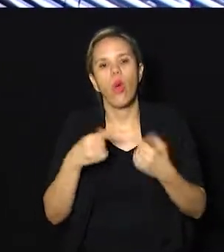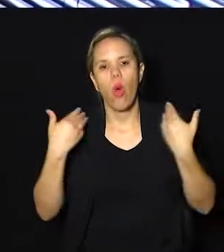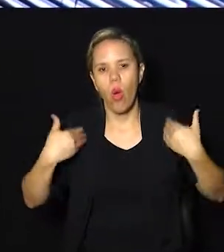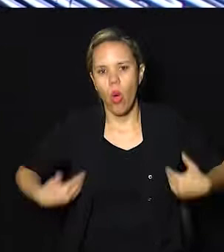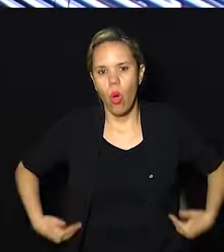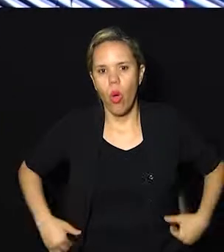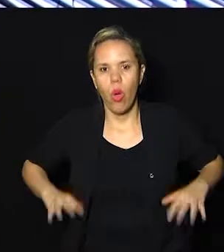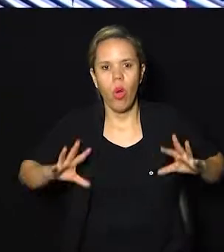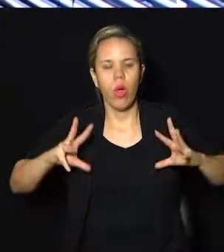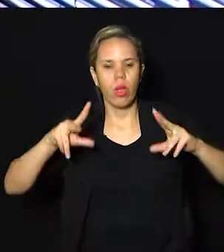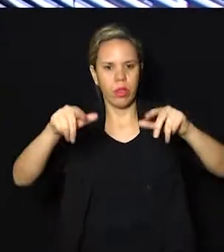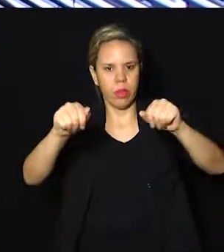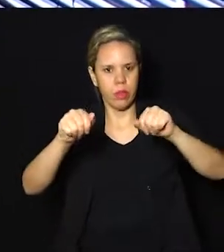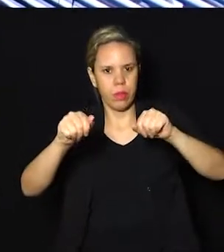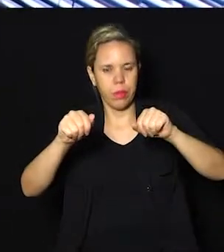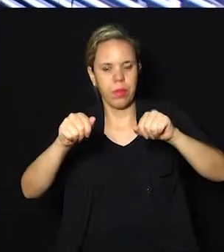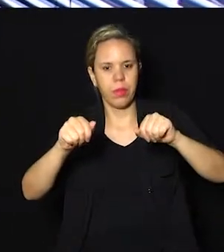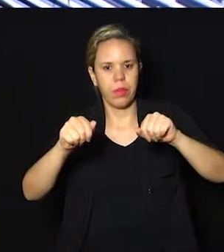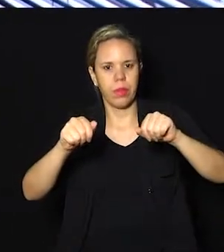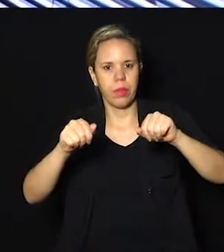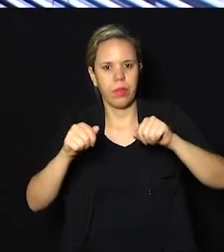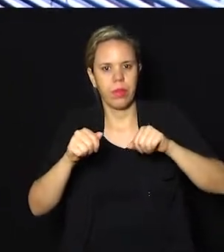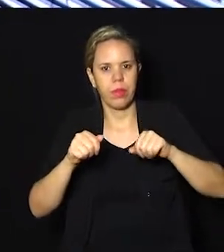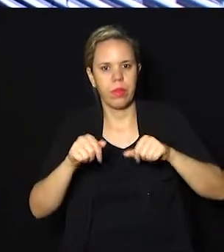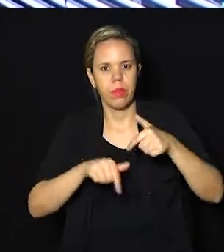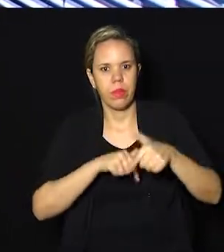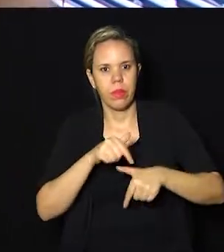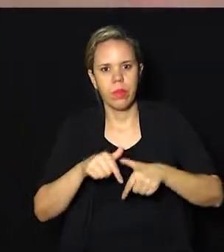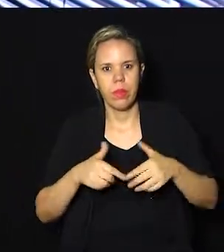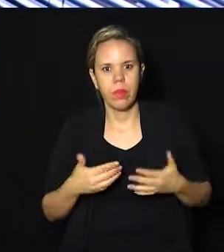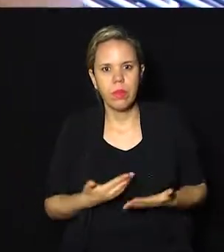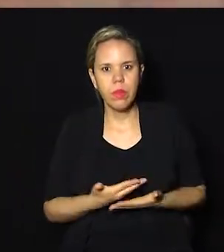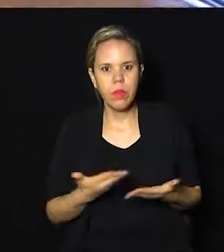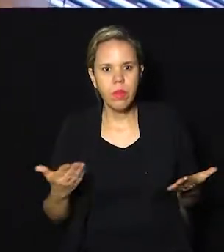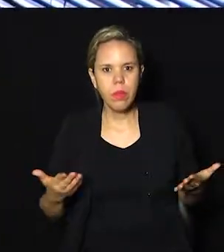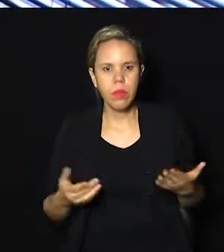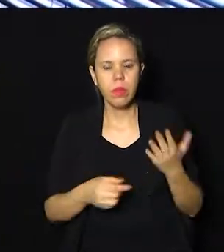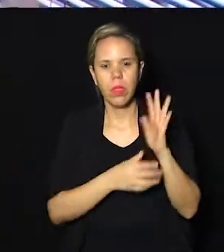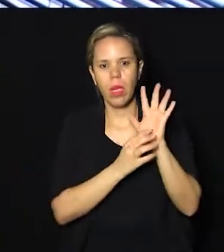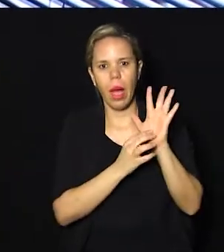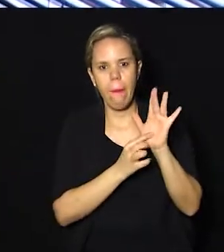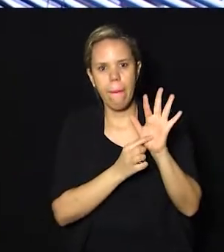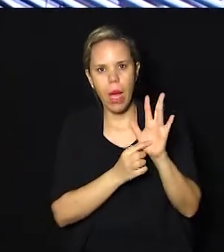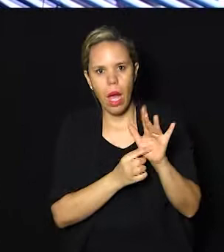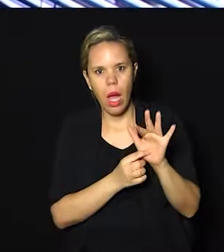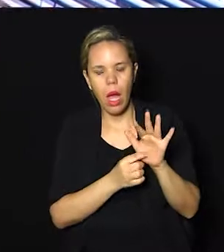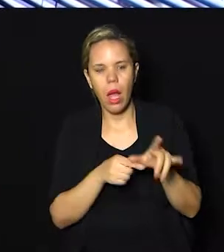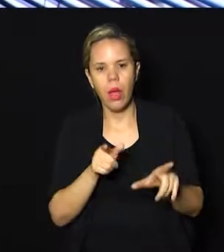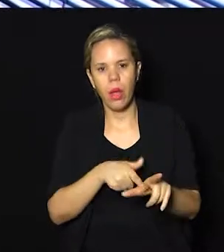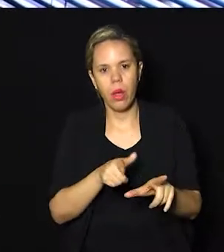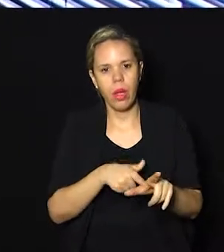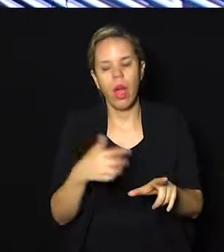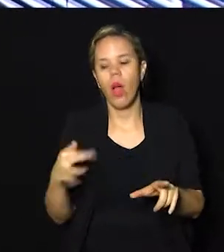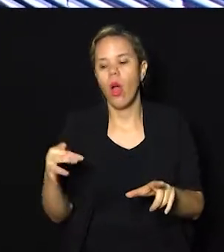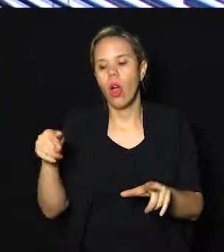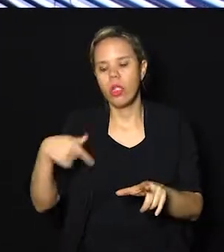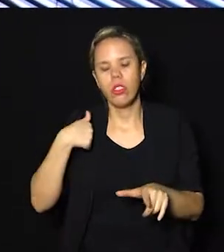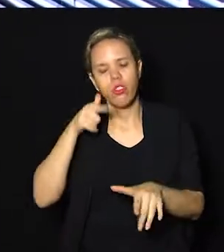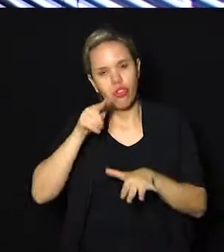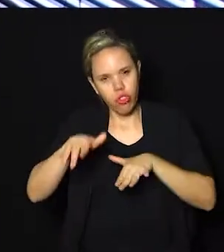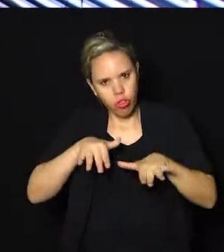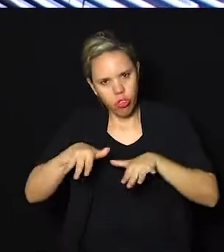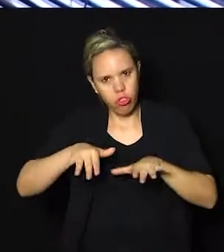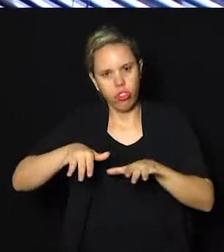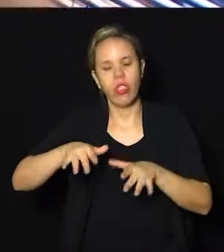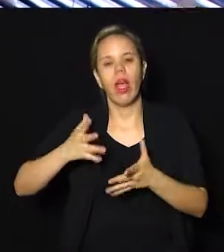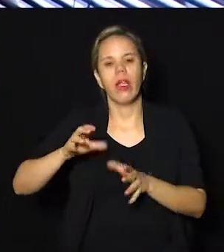inteiro? Atinge o corpo inteiro, né? Acaba trabalhando a mão, o pé. Onde a pessoa tem dor, a gente vai estar fazendo